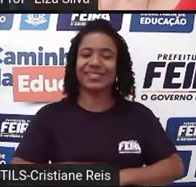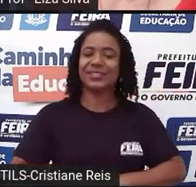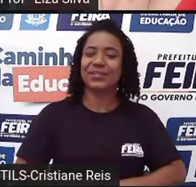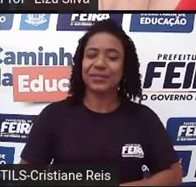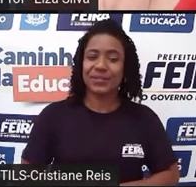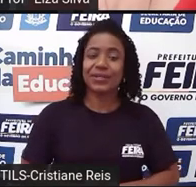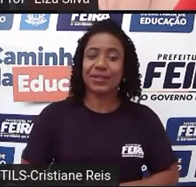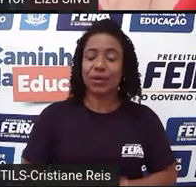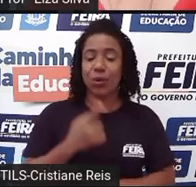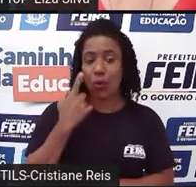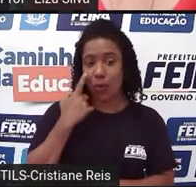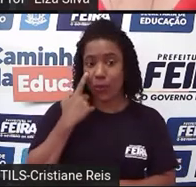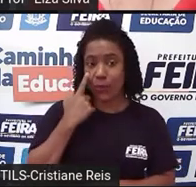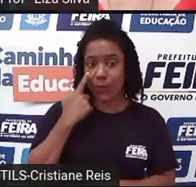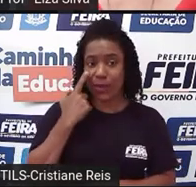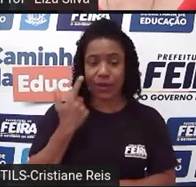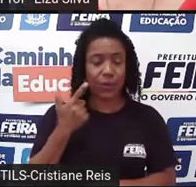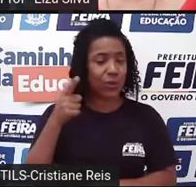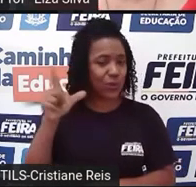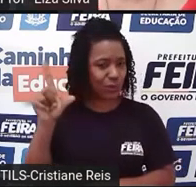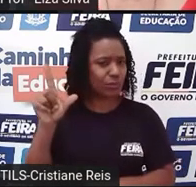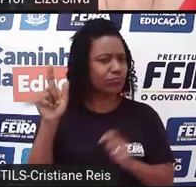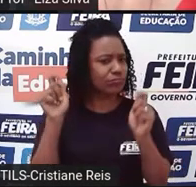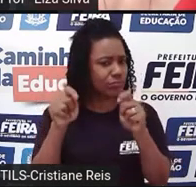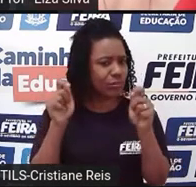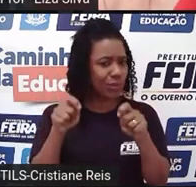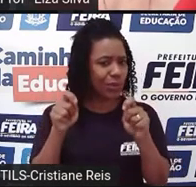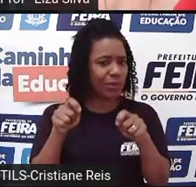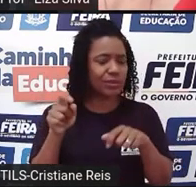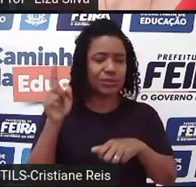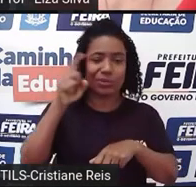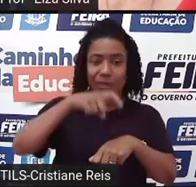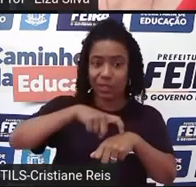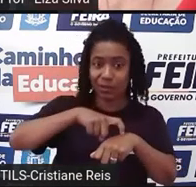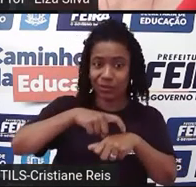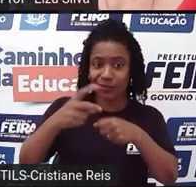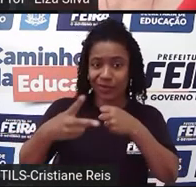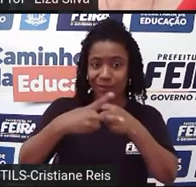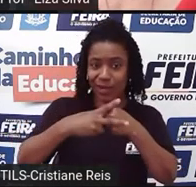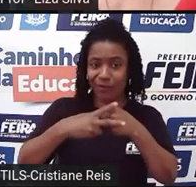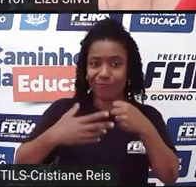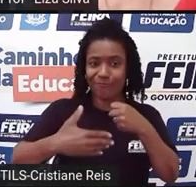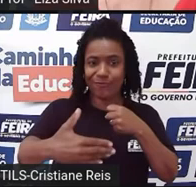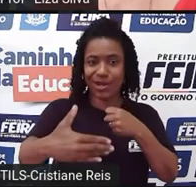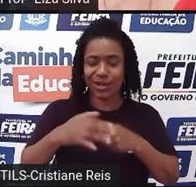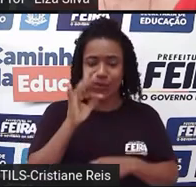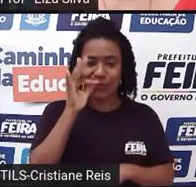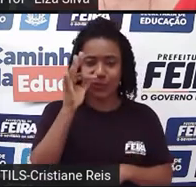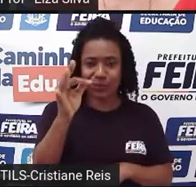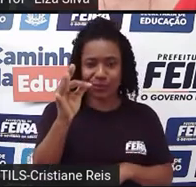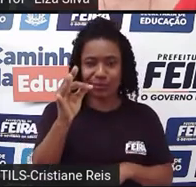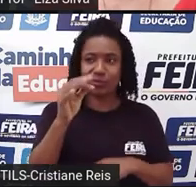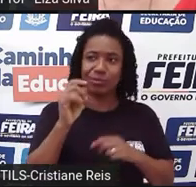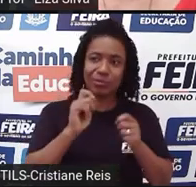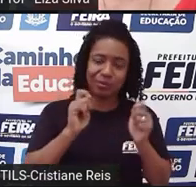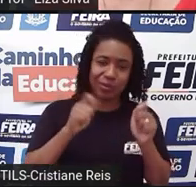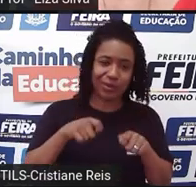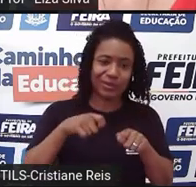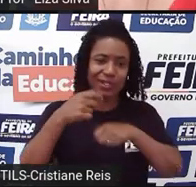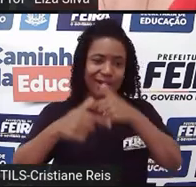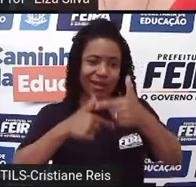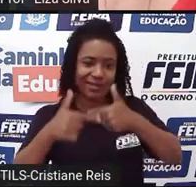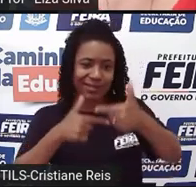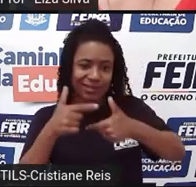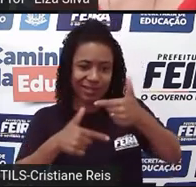situação que nós podemos utilizar esse tempo verbal quando nós queremos indicar a duração de uma ação ou de um evento